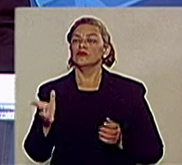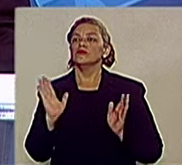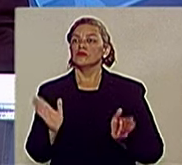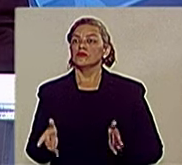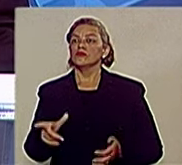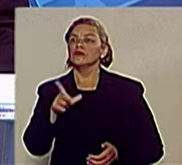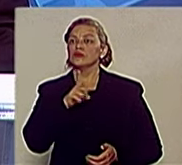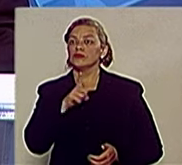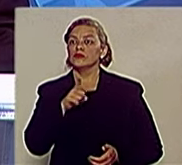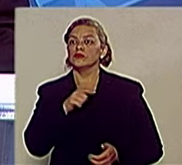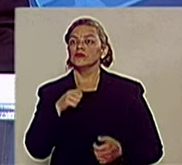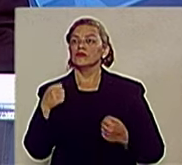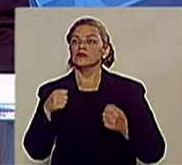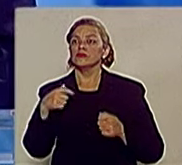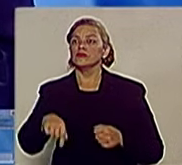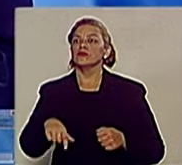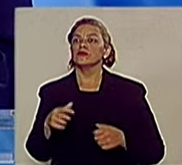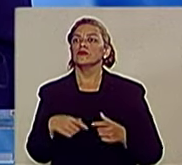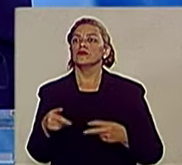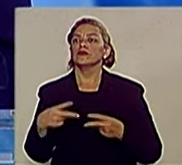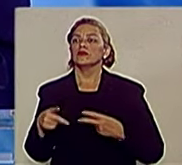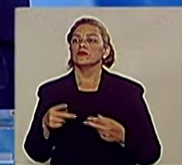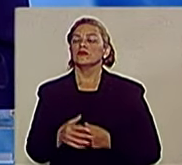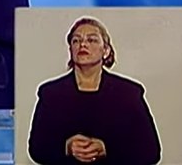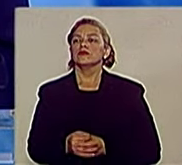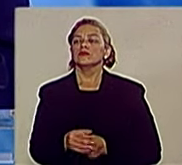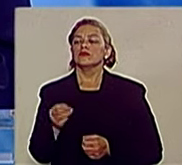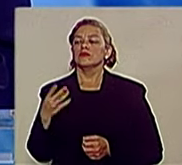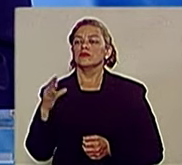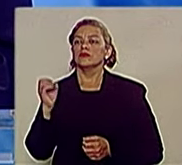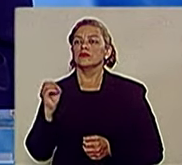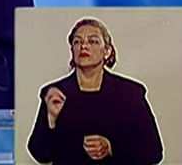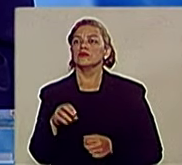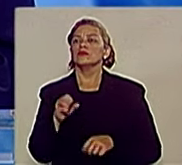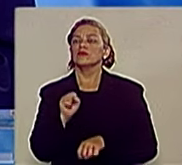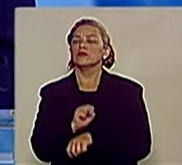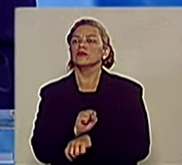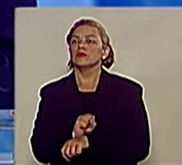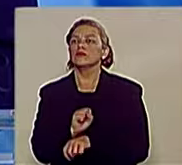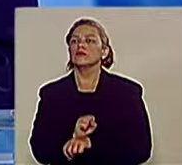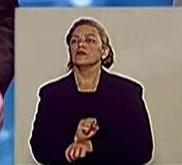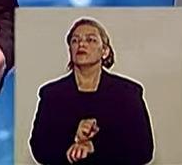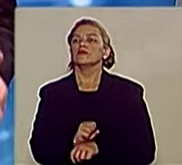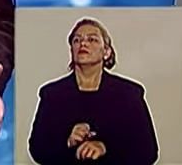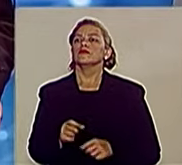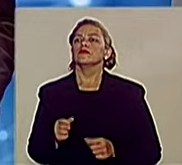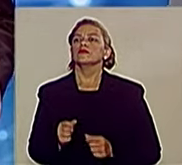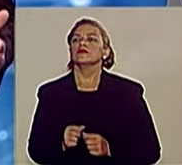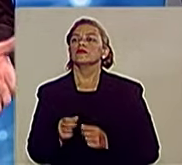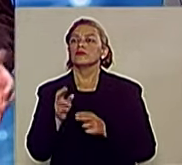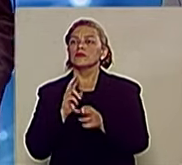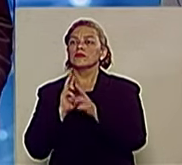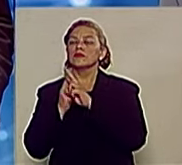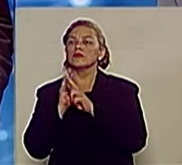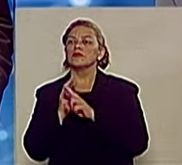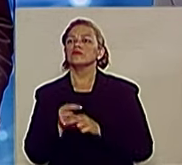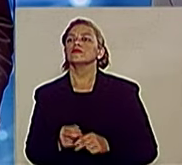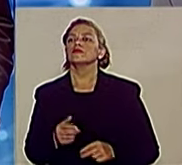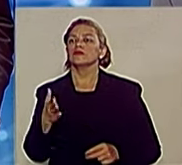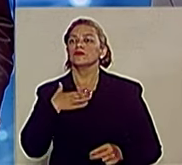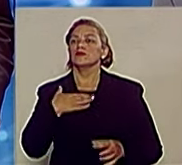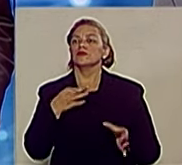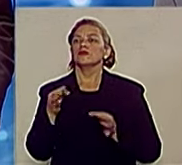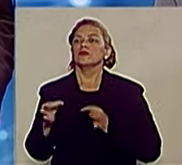que pode ser implementada também na nossa cidade. 30 segundos para a réplica do candidato Shakespeare Carvalho. No meu plano de governo,